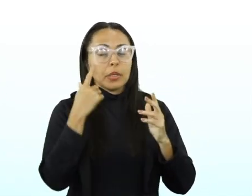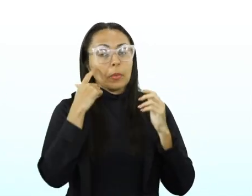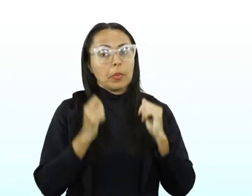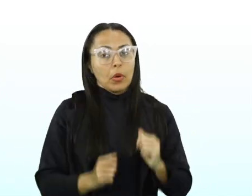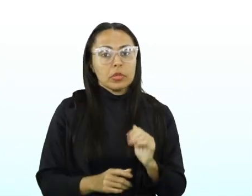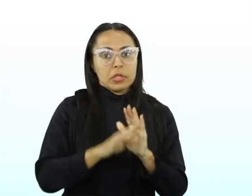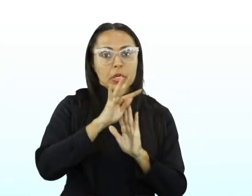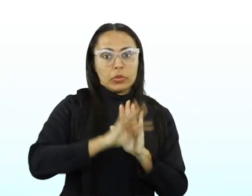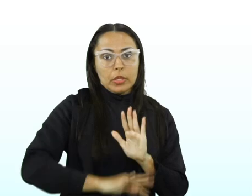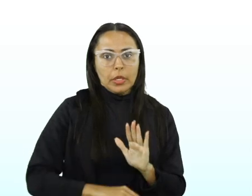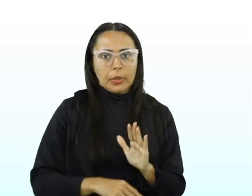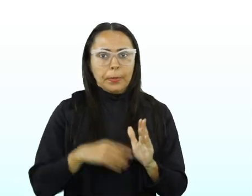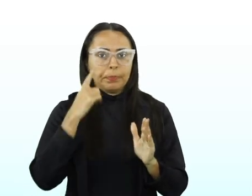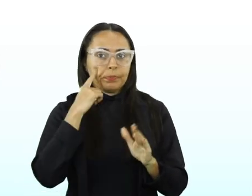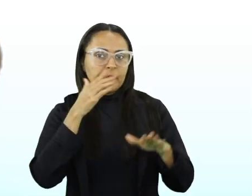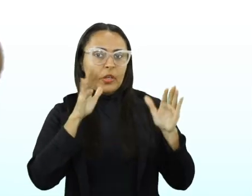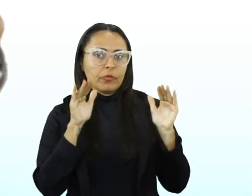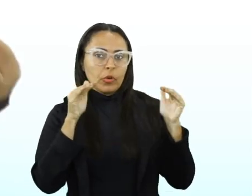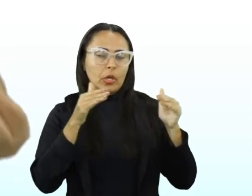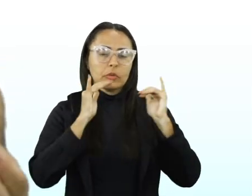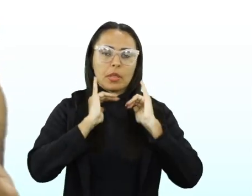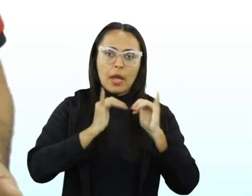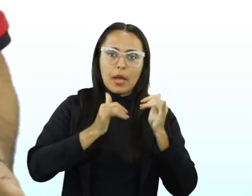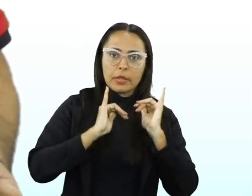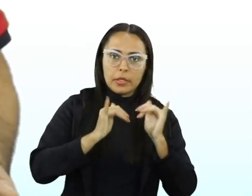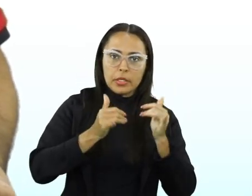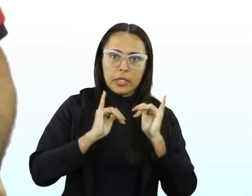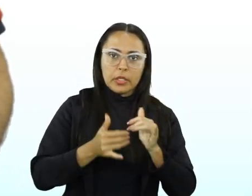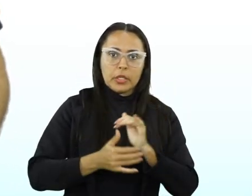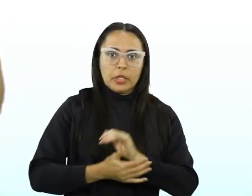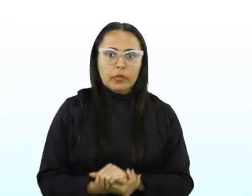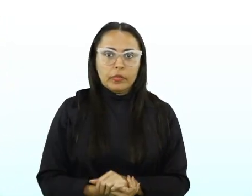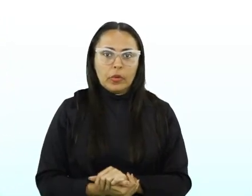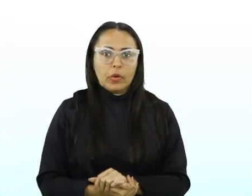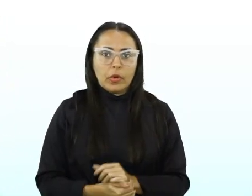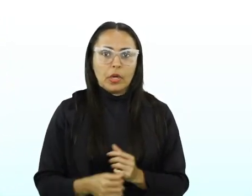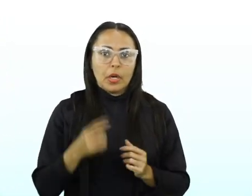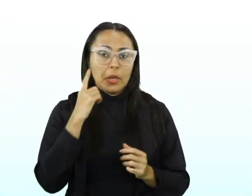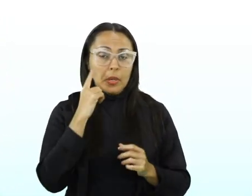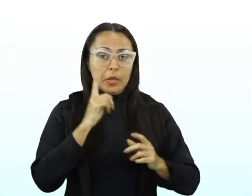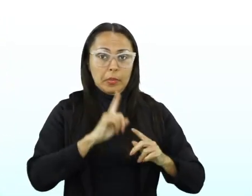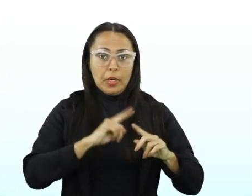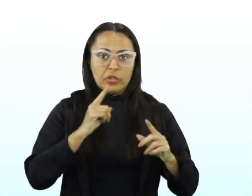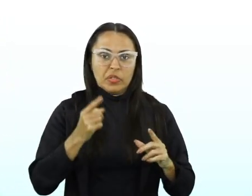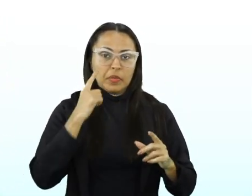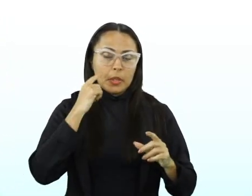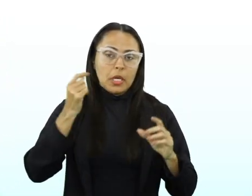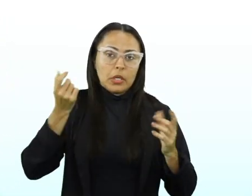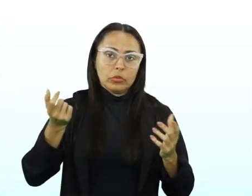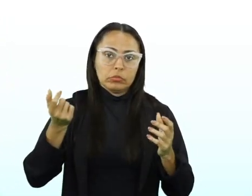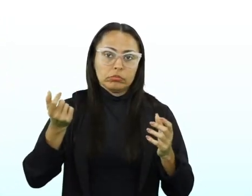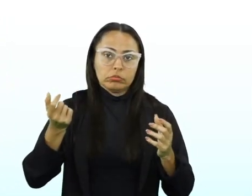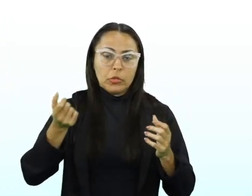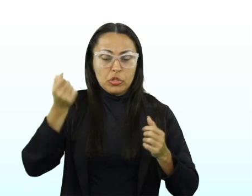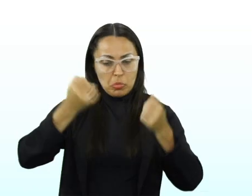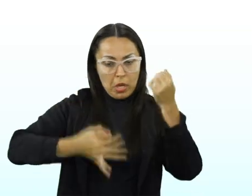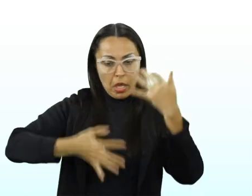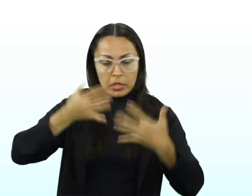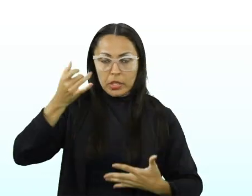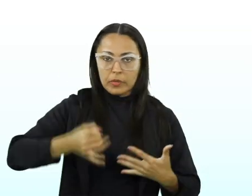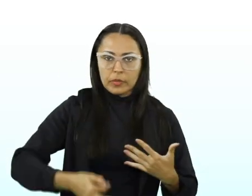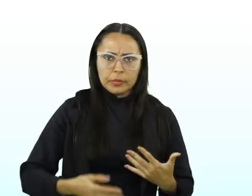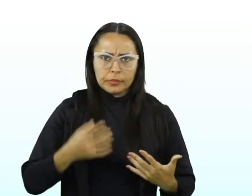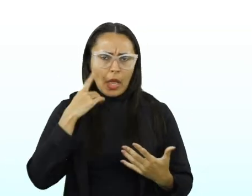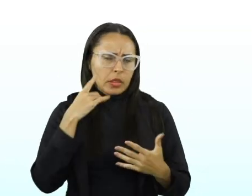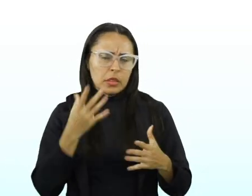texto predominantemente narrativo, mas com passagens o quê? Descritivas. Então, isso é muito